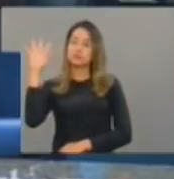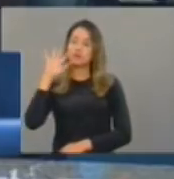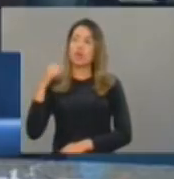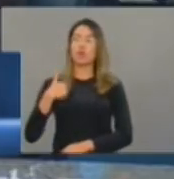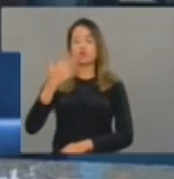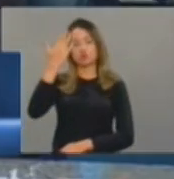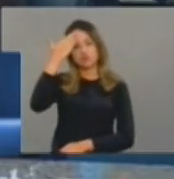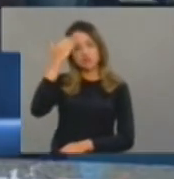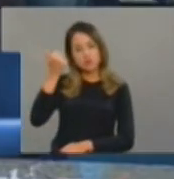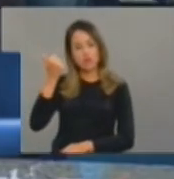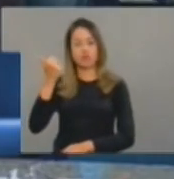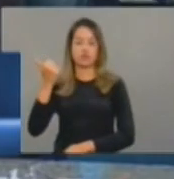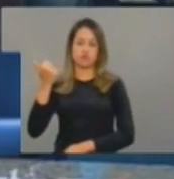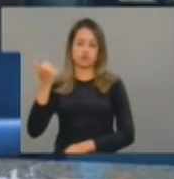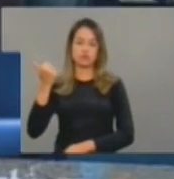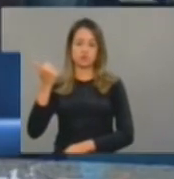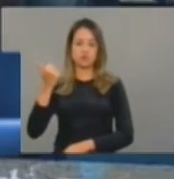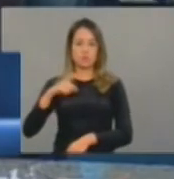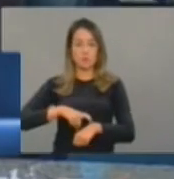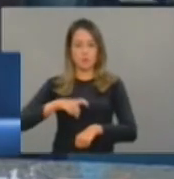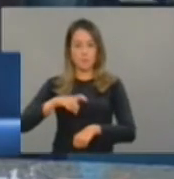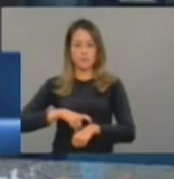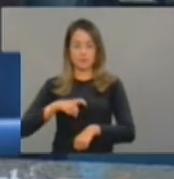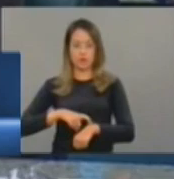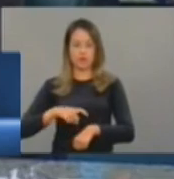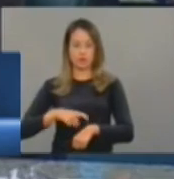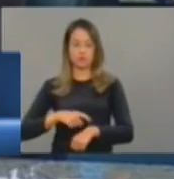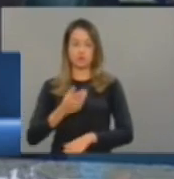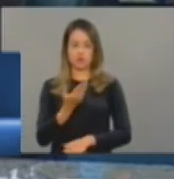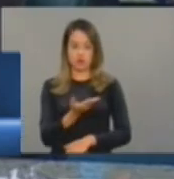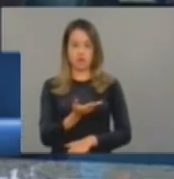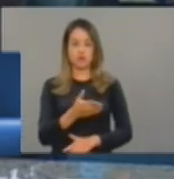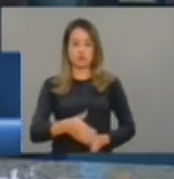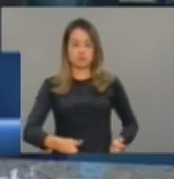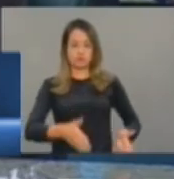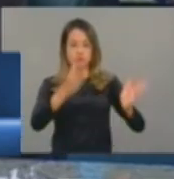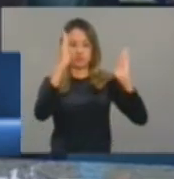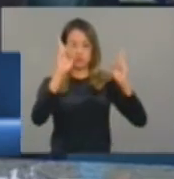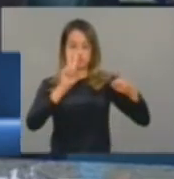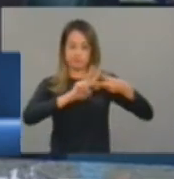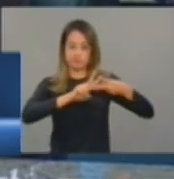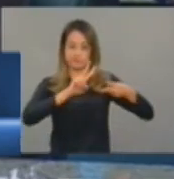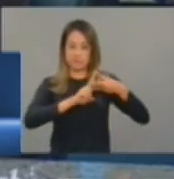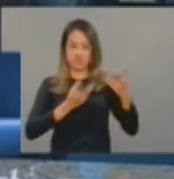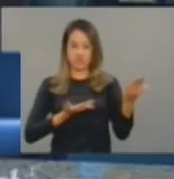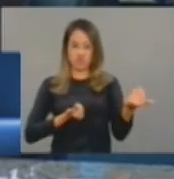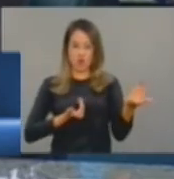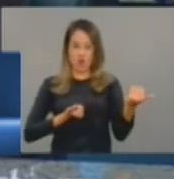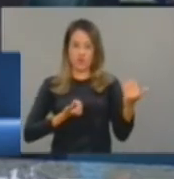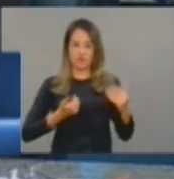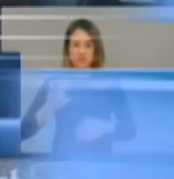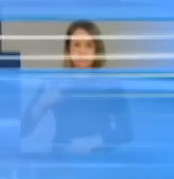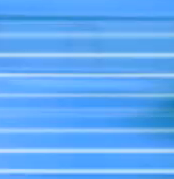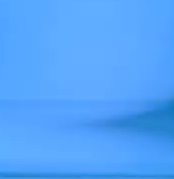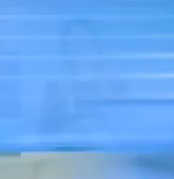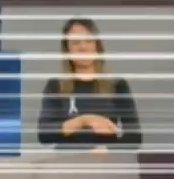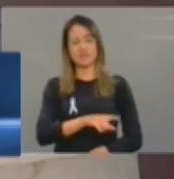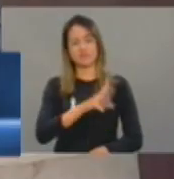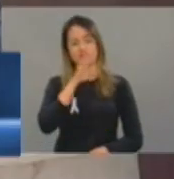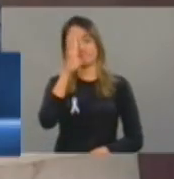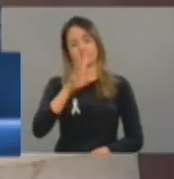sei que a situação dos centros de medidas socioeducativas, elas chegaram ao fundo do poço.